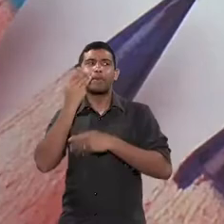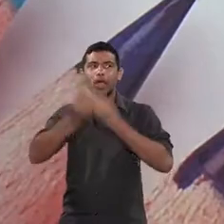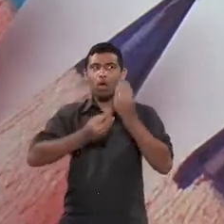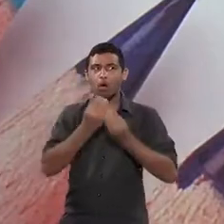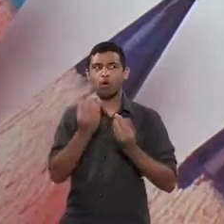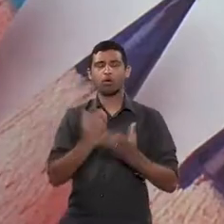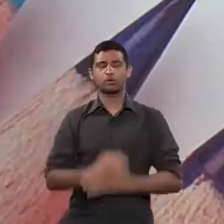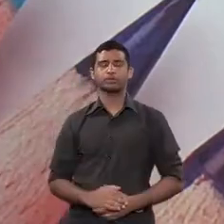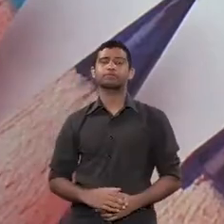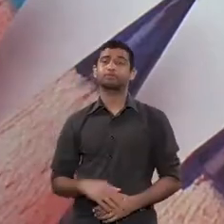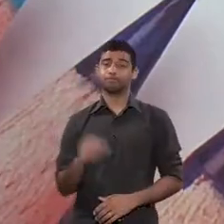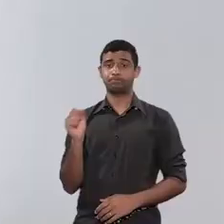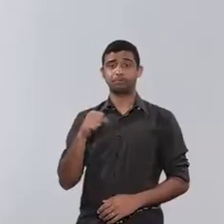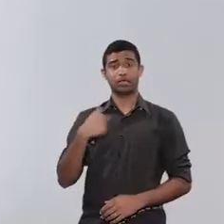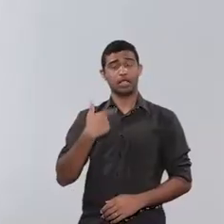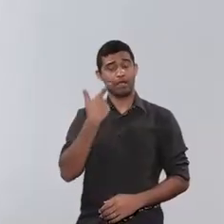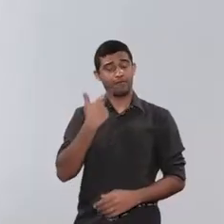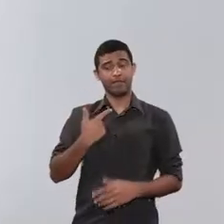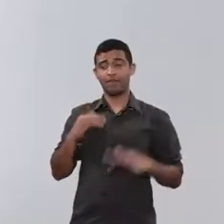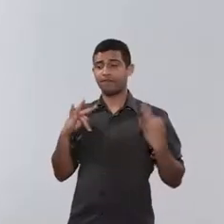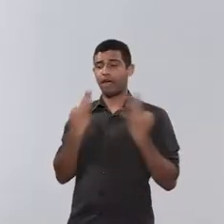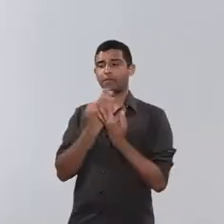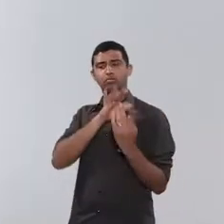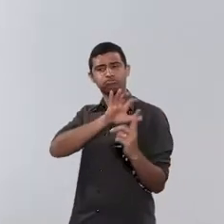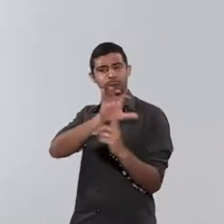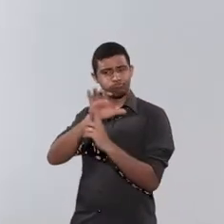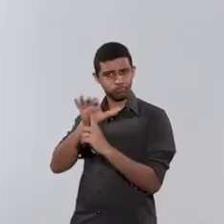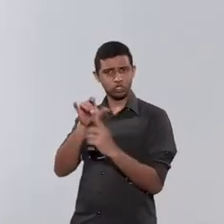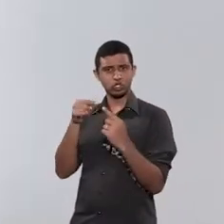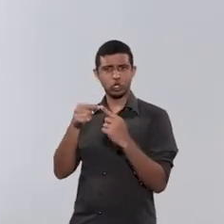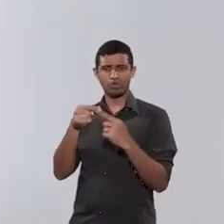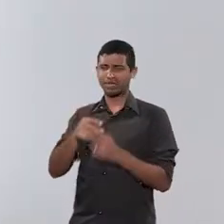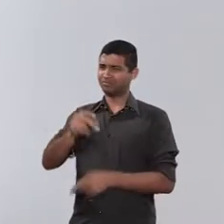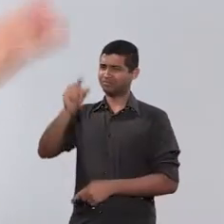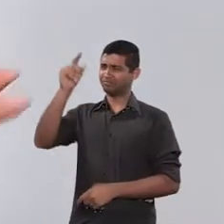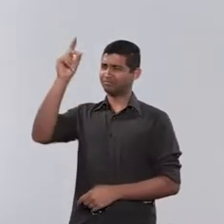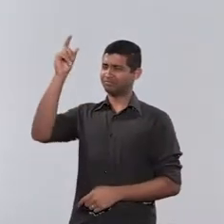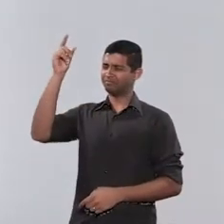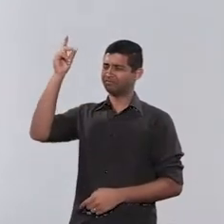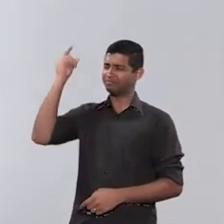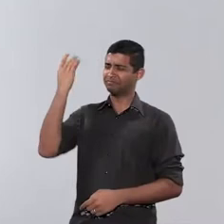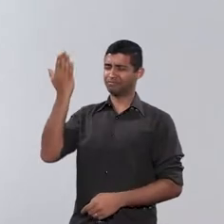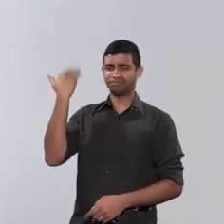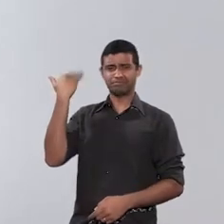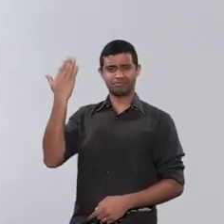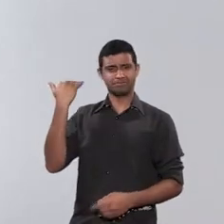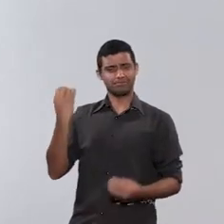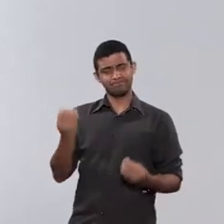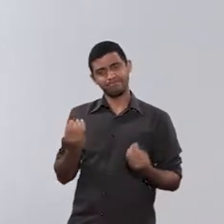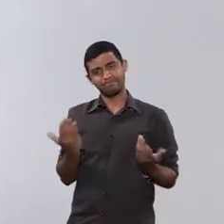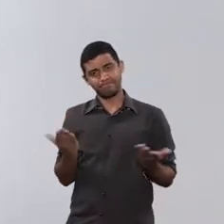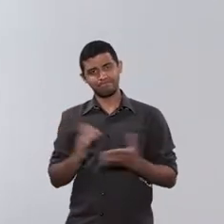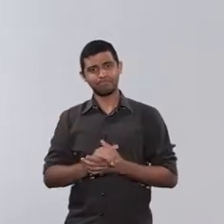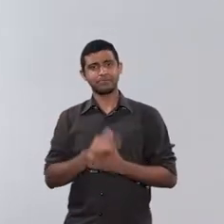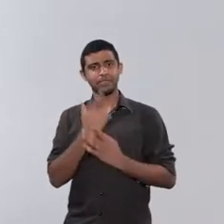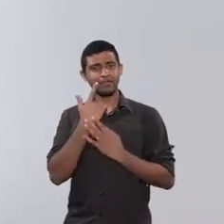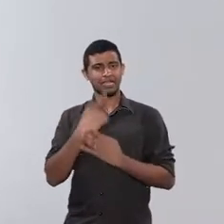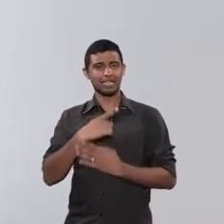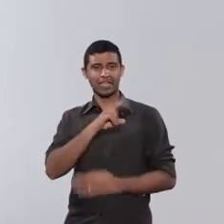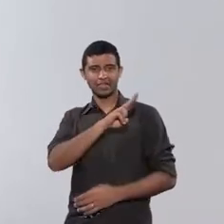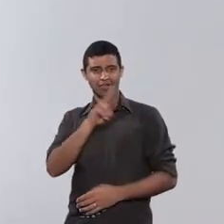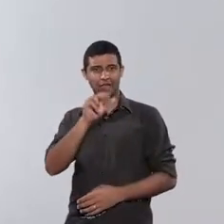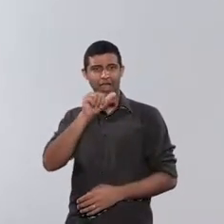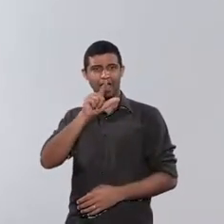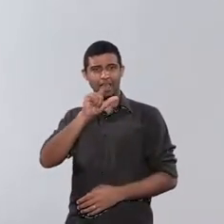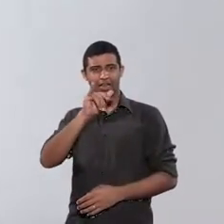disso. Sim, a alienação parental é uma prática antiga, mas que, enfim, ganhou um